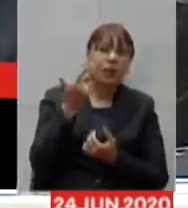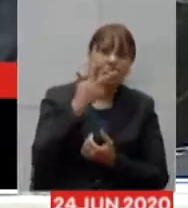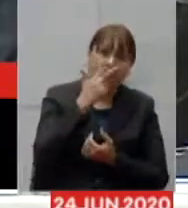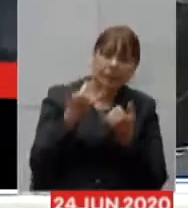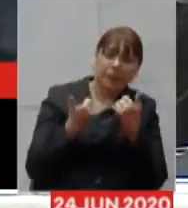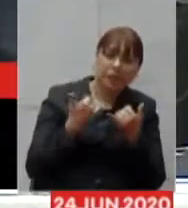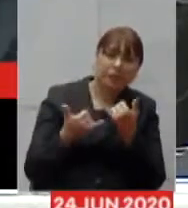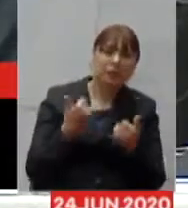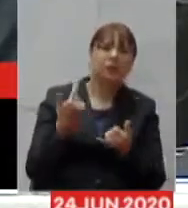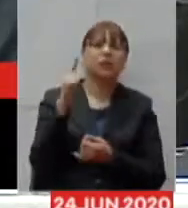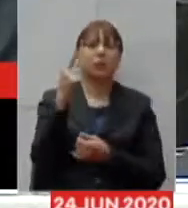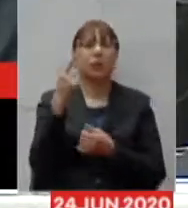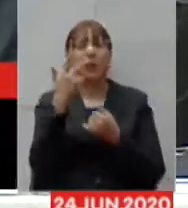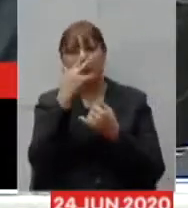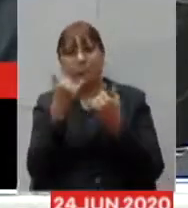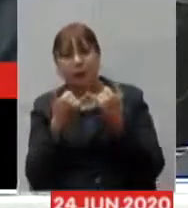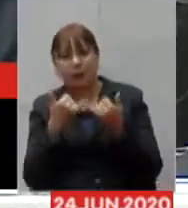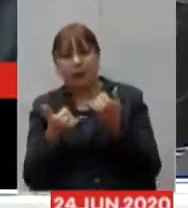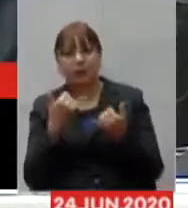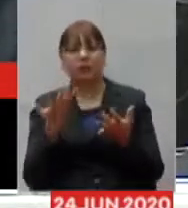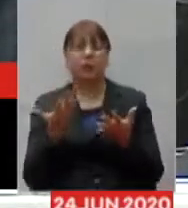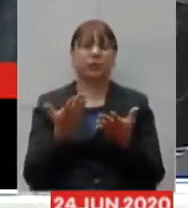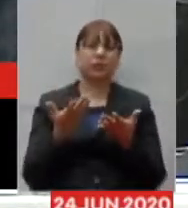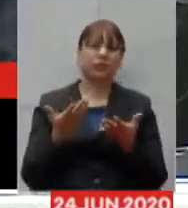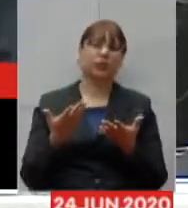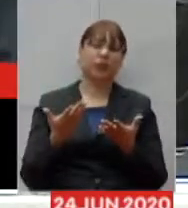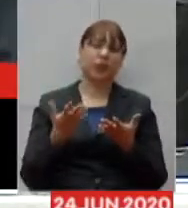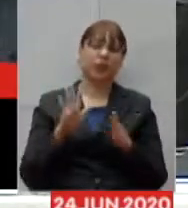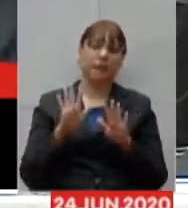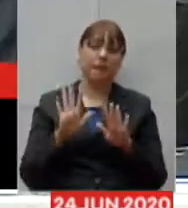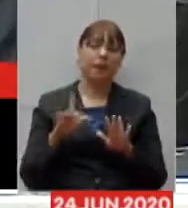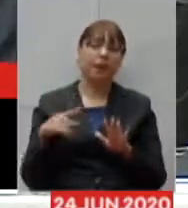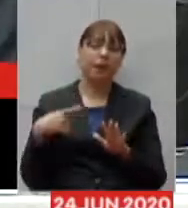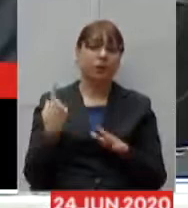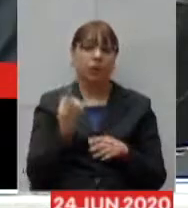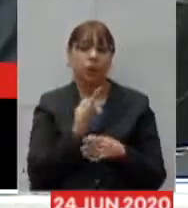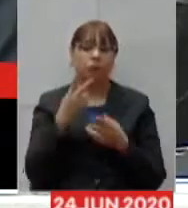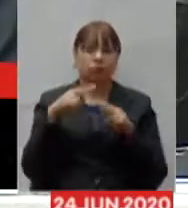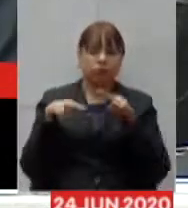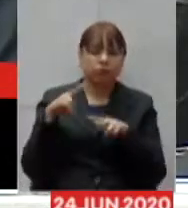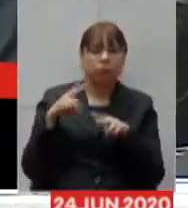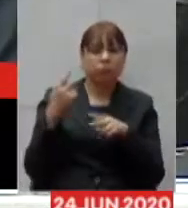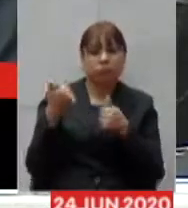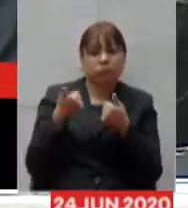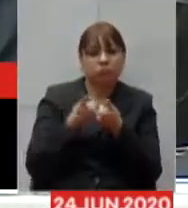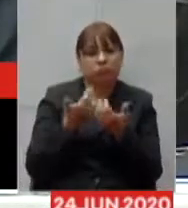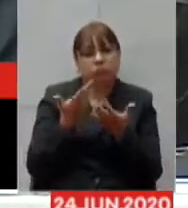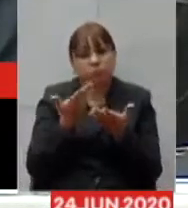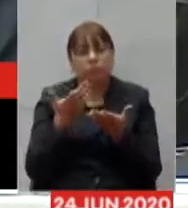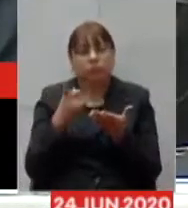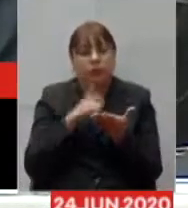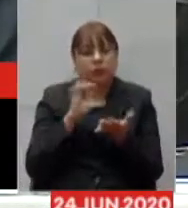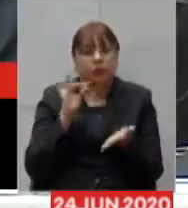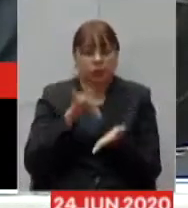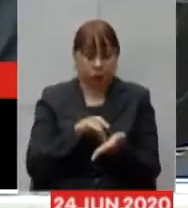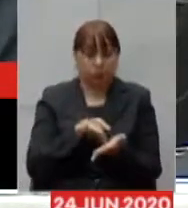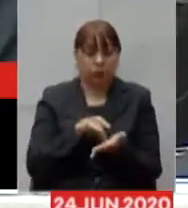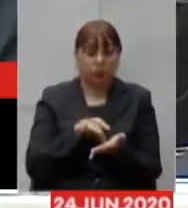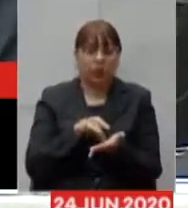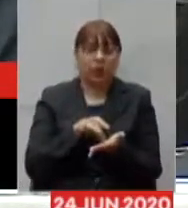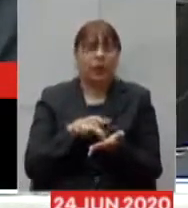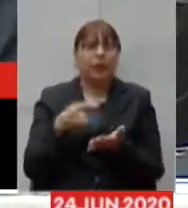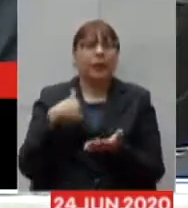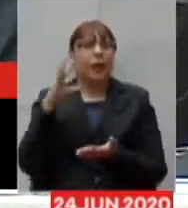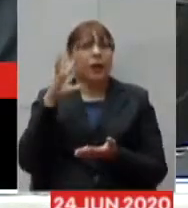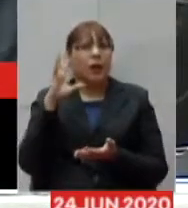mostra que nós estamos dentro de uma possibilidade de variação muito próximo do que tende a ser a realidade e eu achei